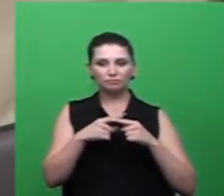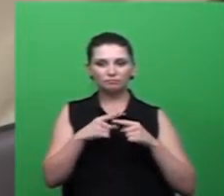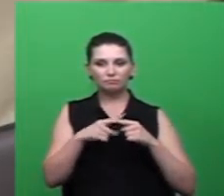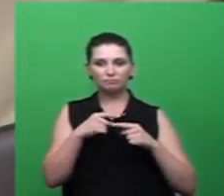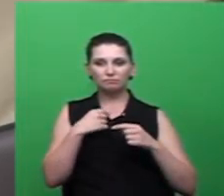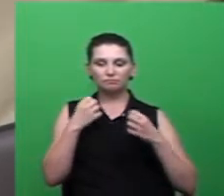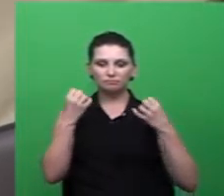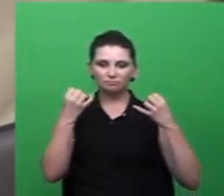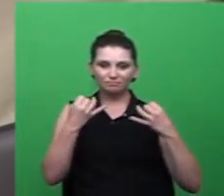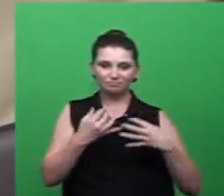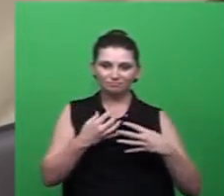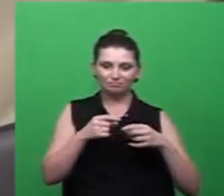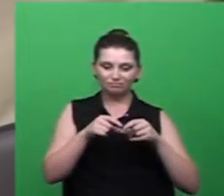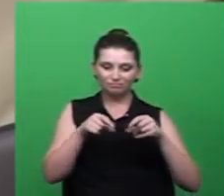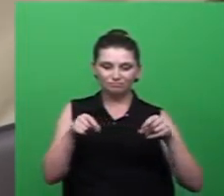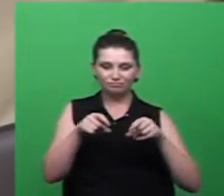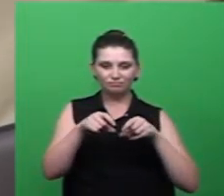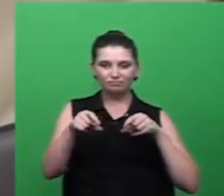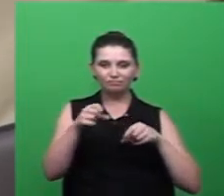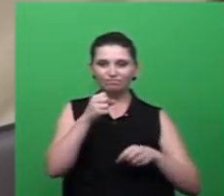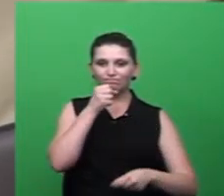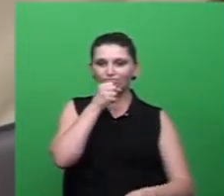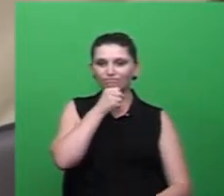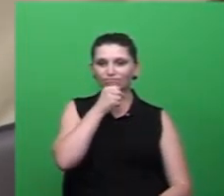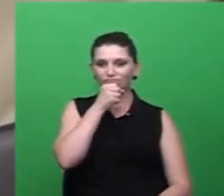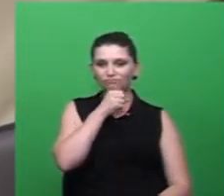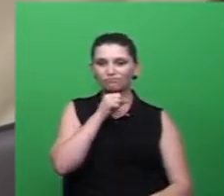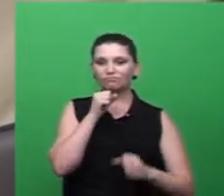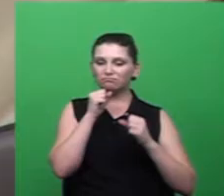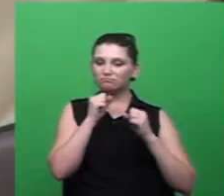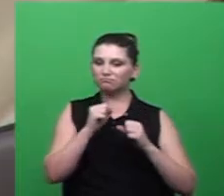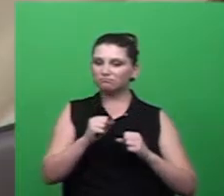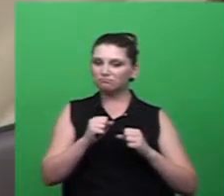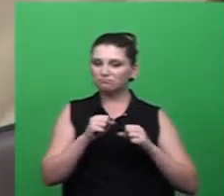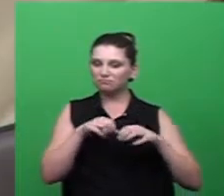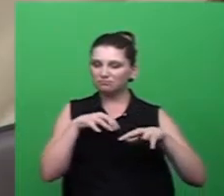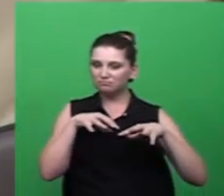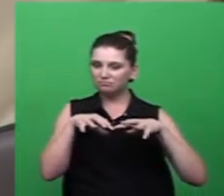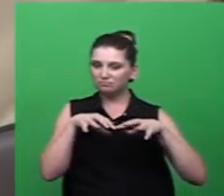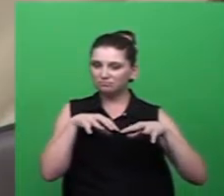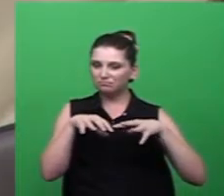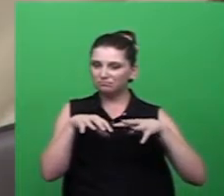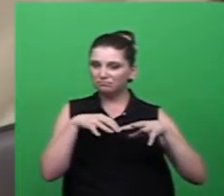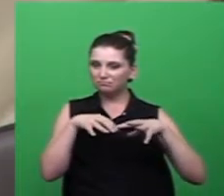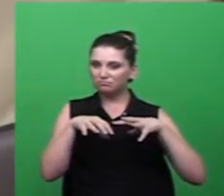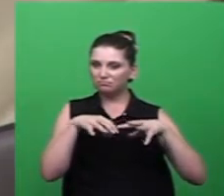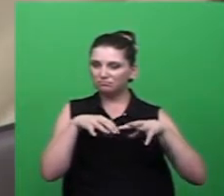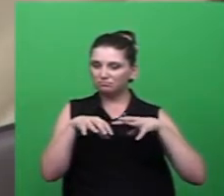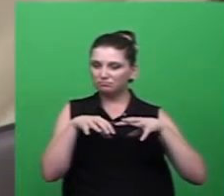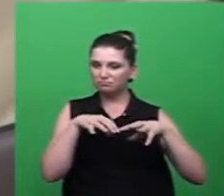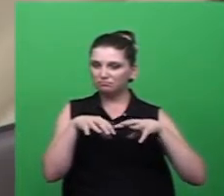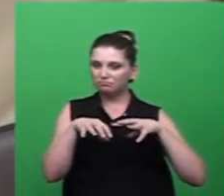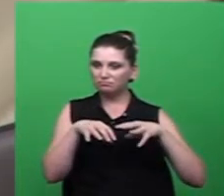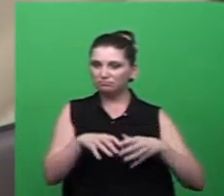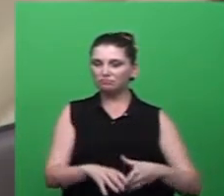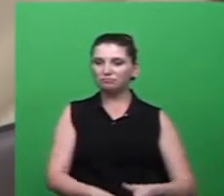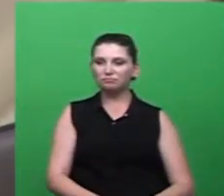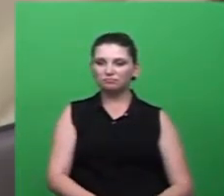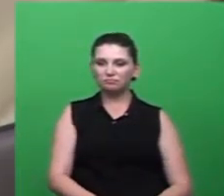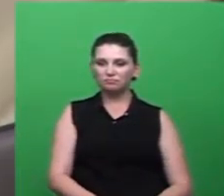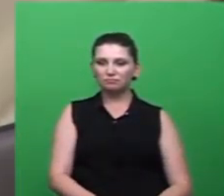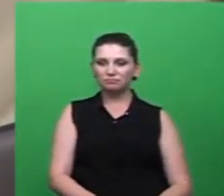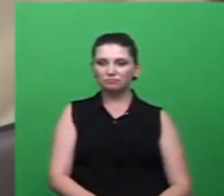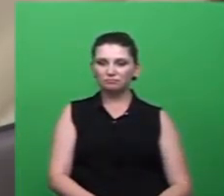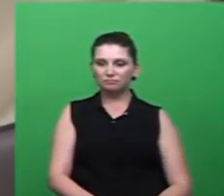muito antigas acabam com o tempo o solo movimenta normalmente e com esse